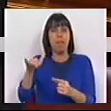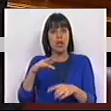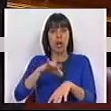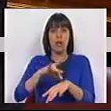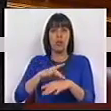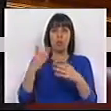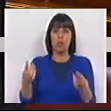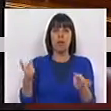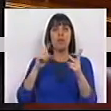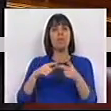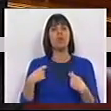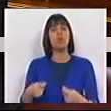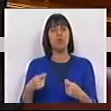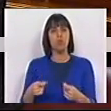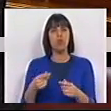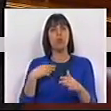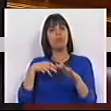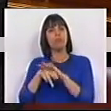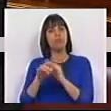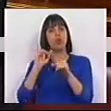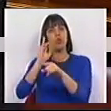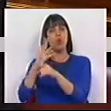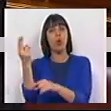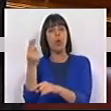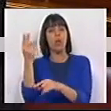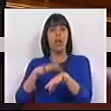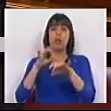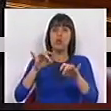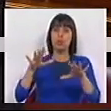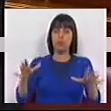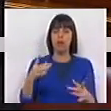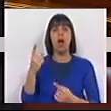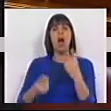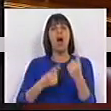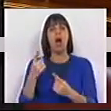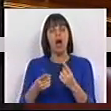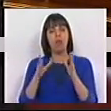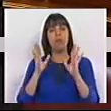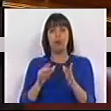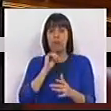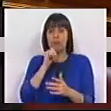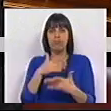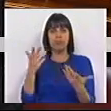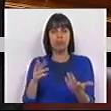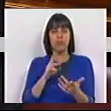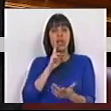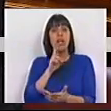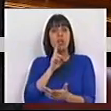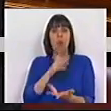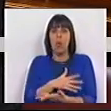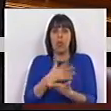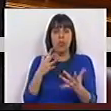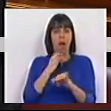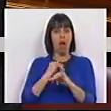doentes, o custo da utilização de outras unidades hospitalares, algumas já sem capacidade real para responder,